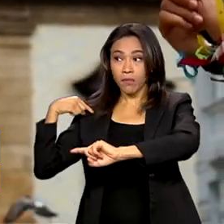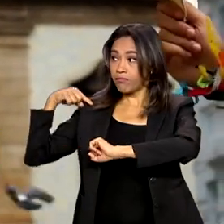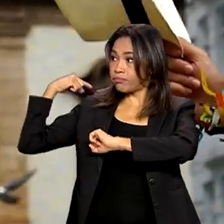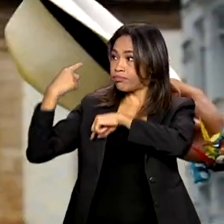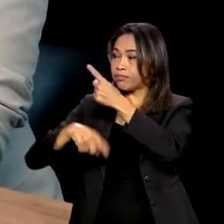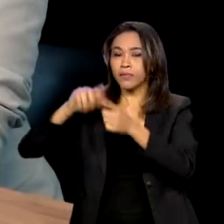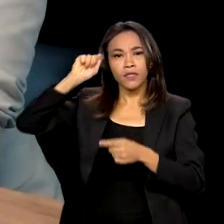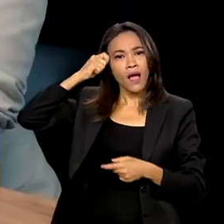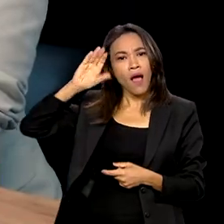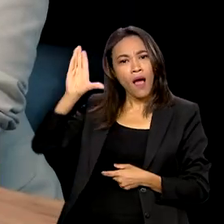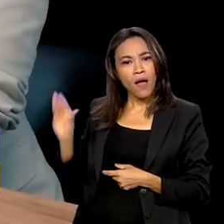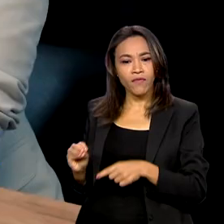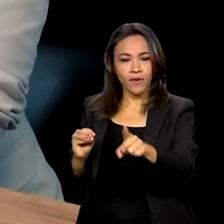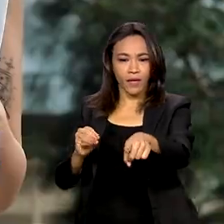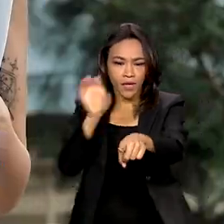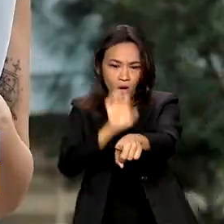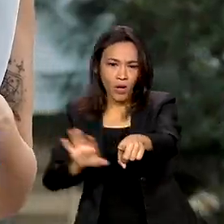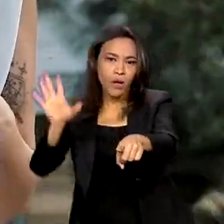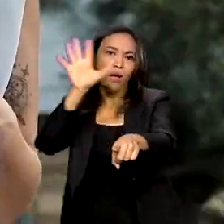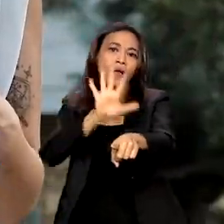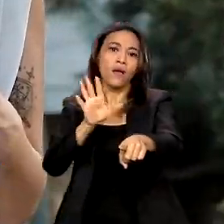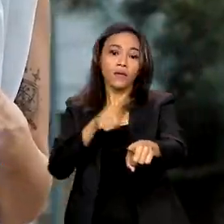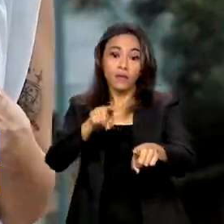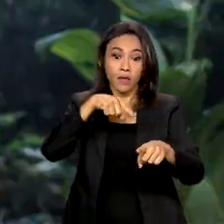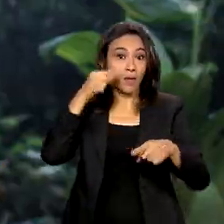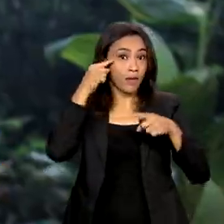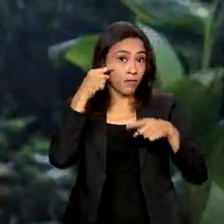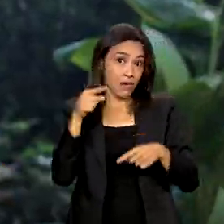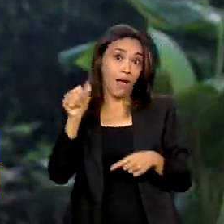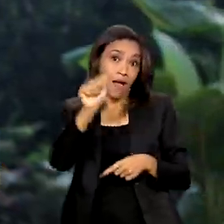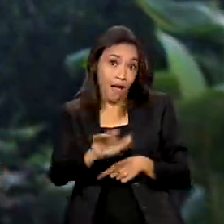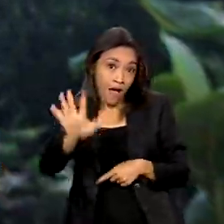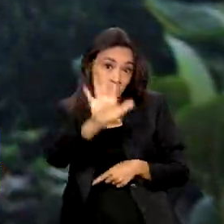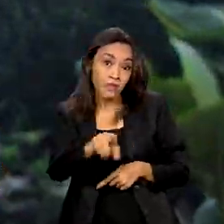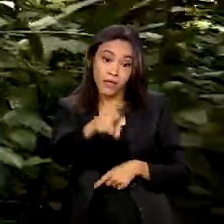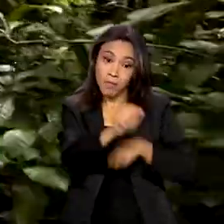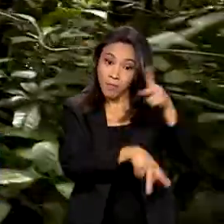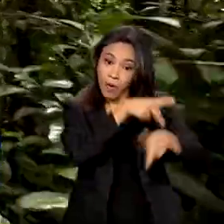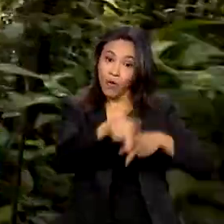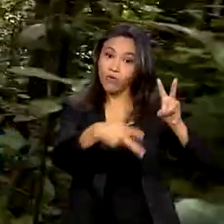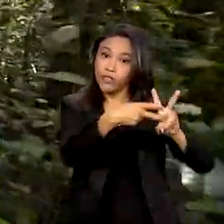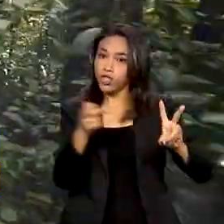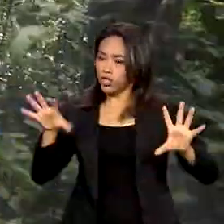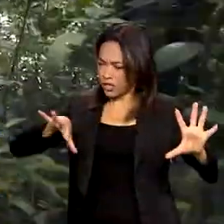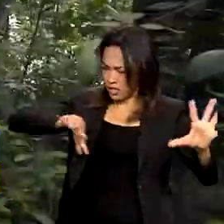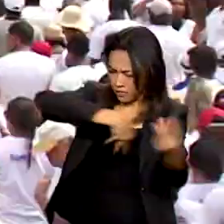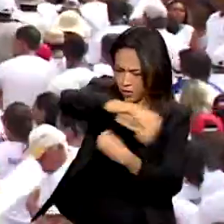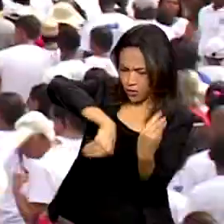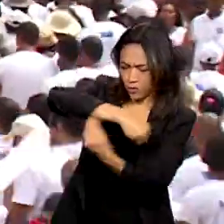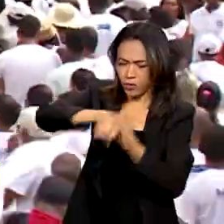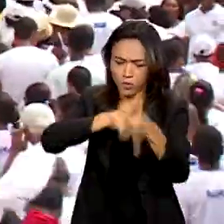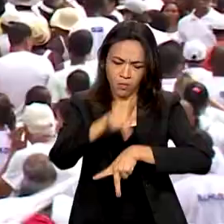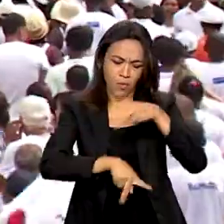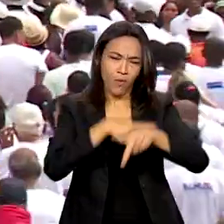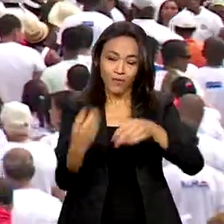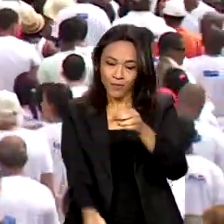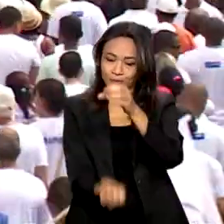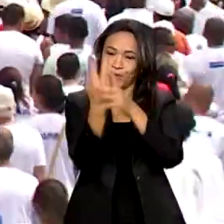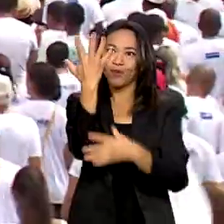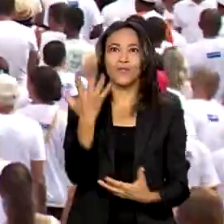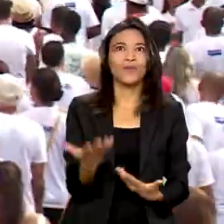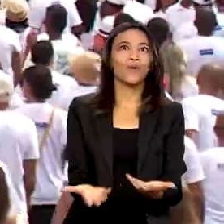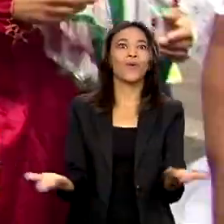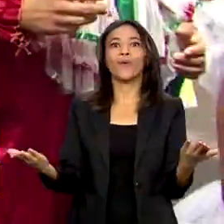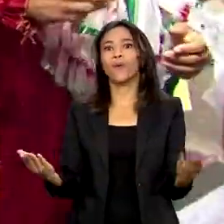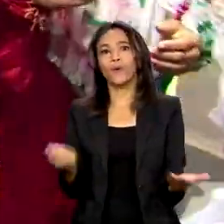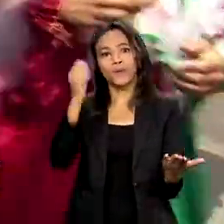africanos, de europeus, de asiáticos e de povos indígenas. Toda essa mistura deu origem ao que